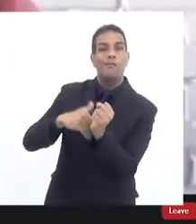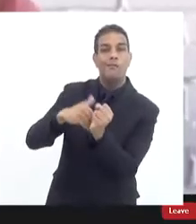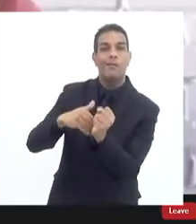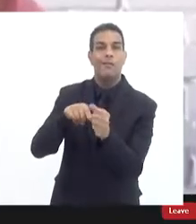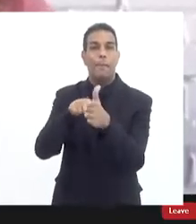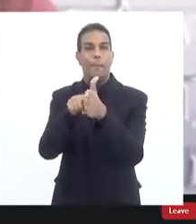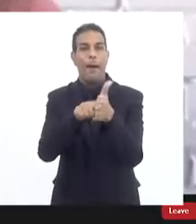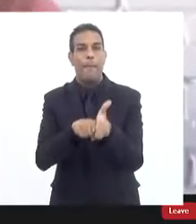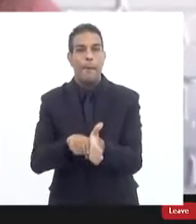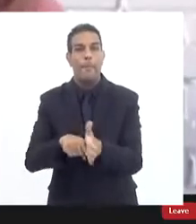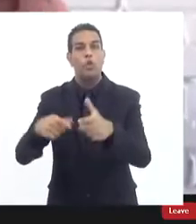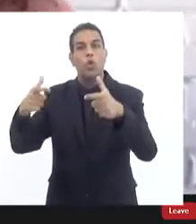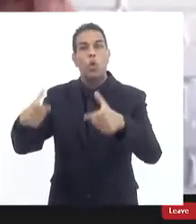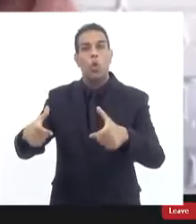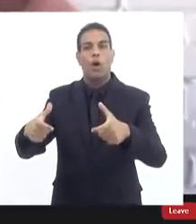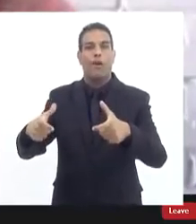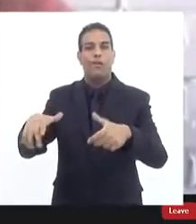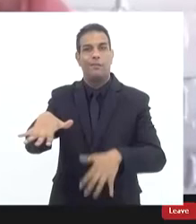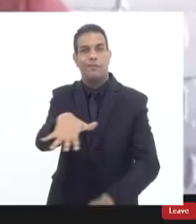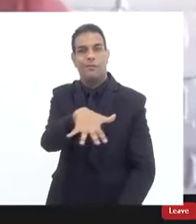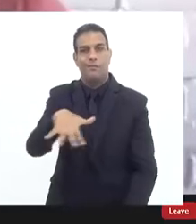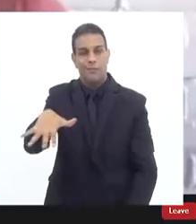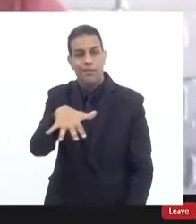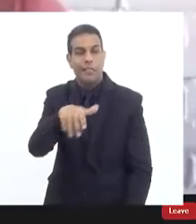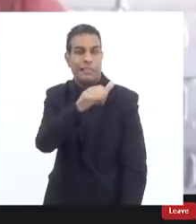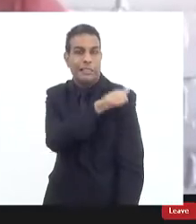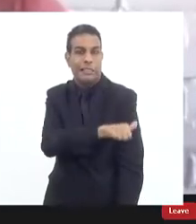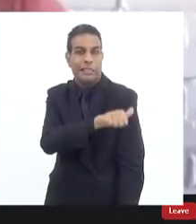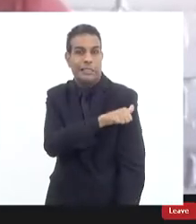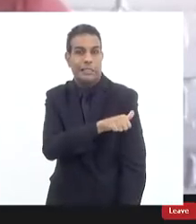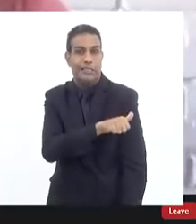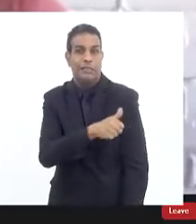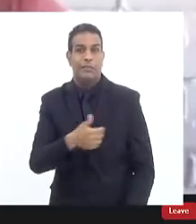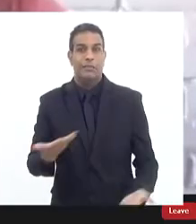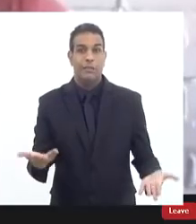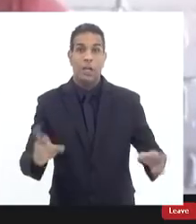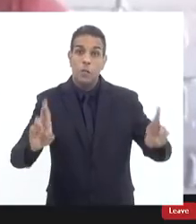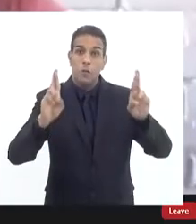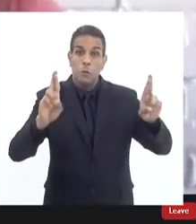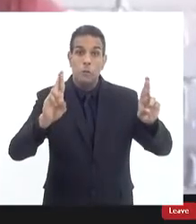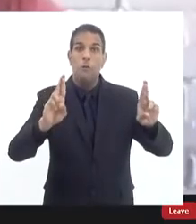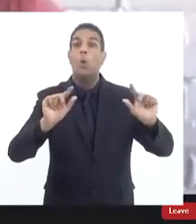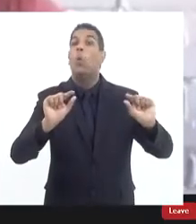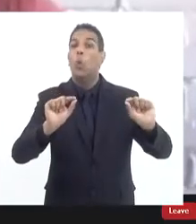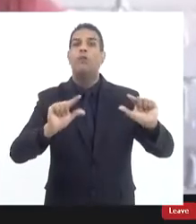à investigação e da nossa parte esperamos apenas